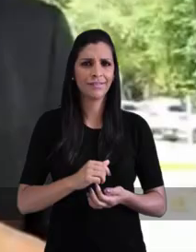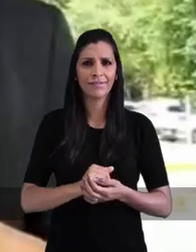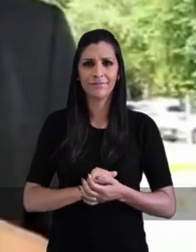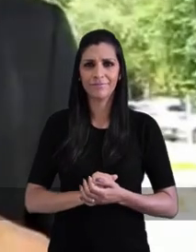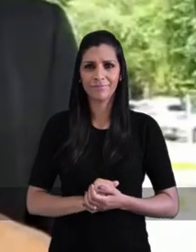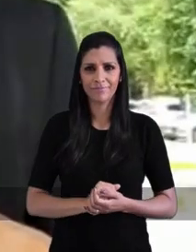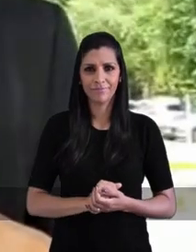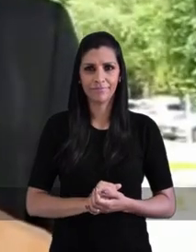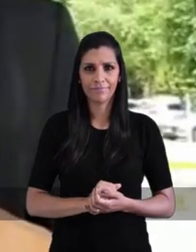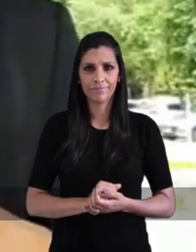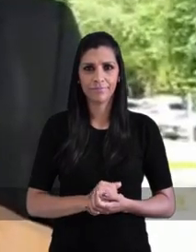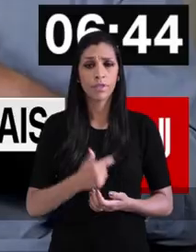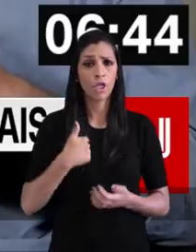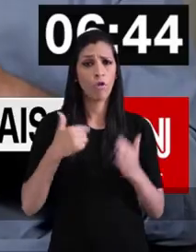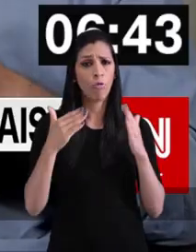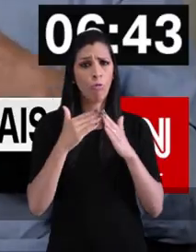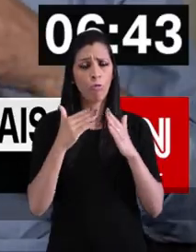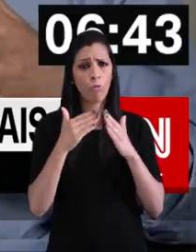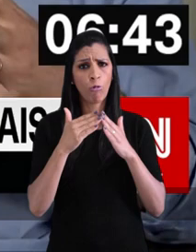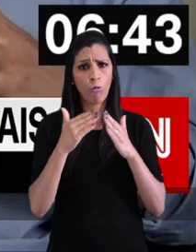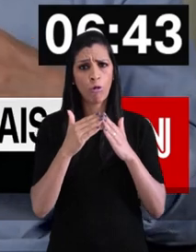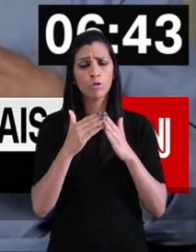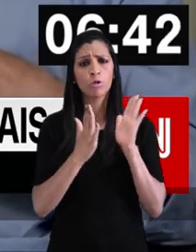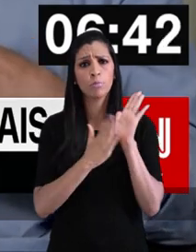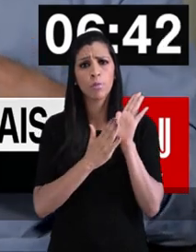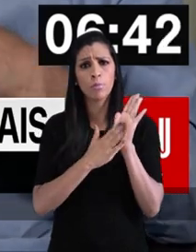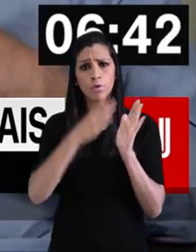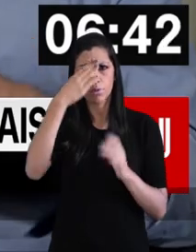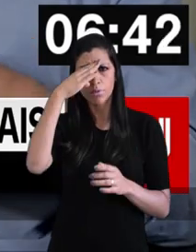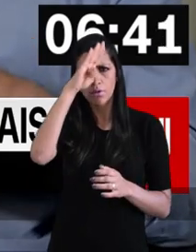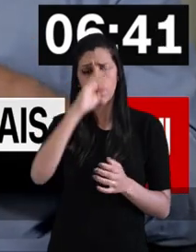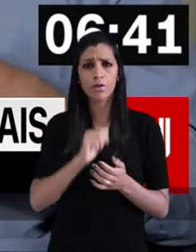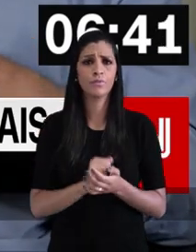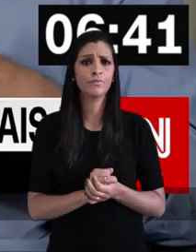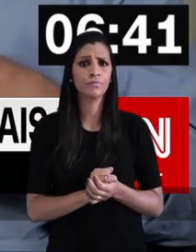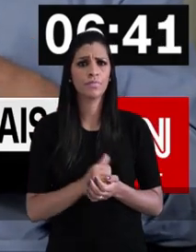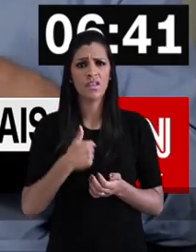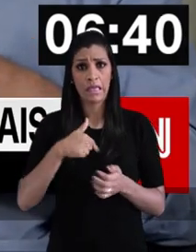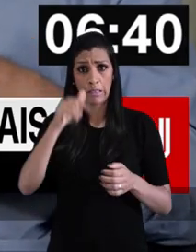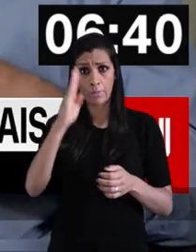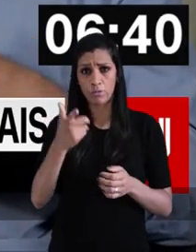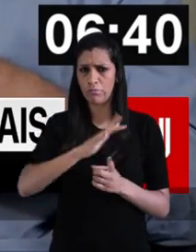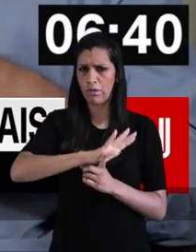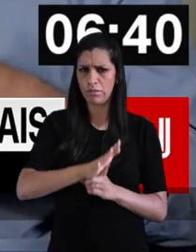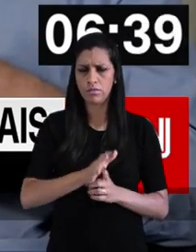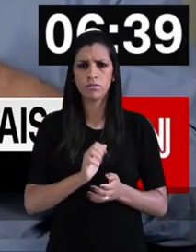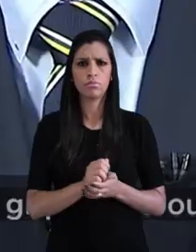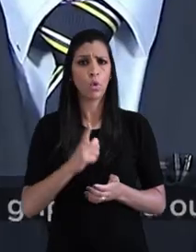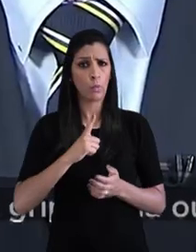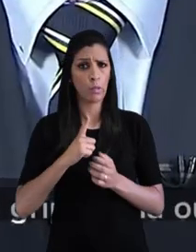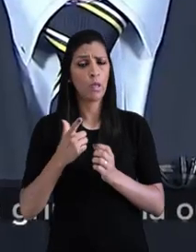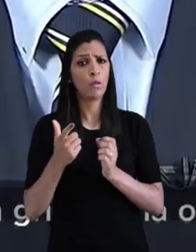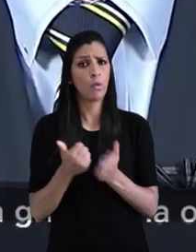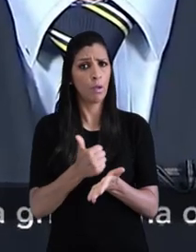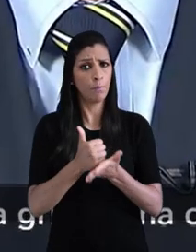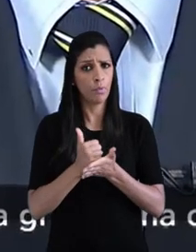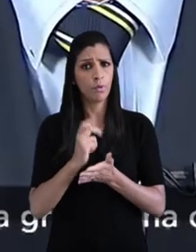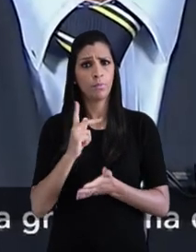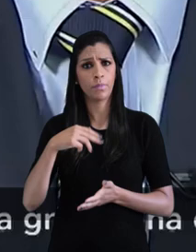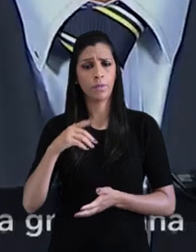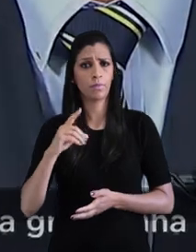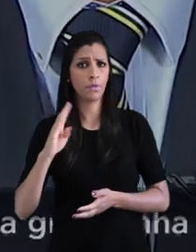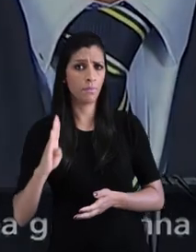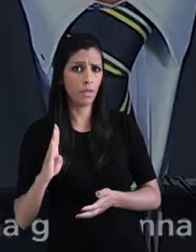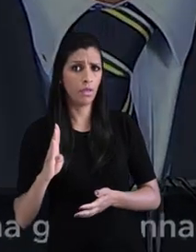Bolsonaro. No Brasil não existe racismo. Eu tenho na nossa base de apoio o PRTB, o vice-presidente Mourão. Abra o olho com essa